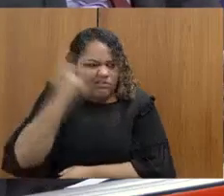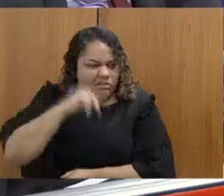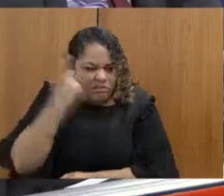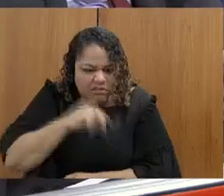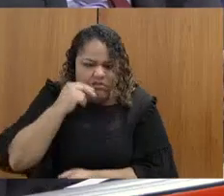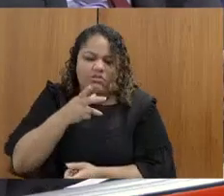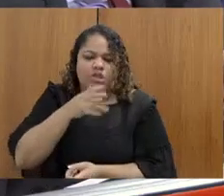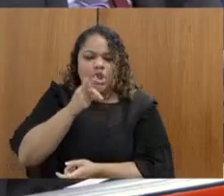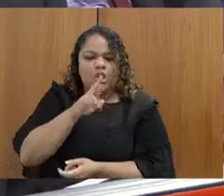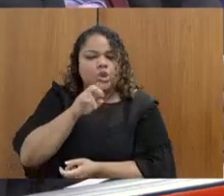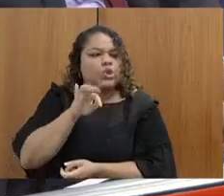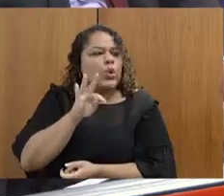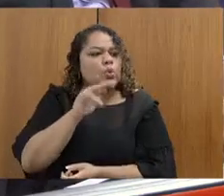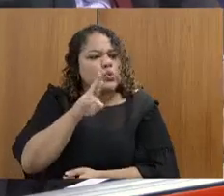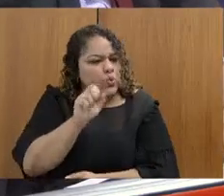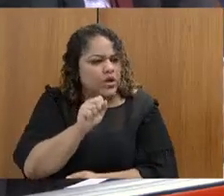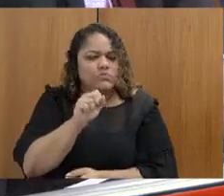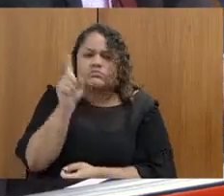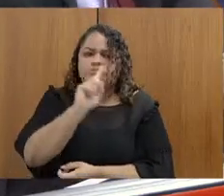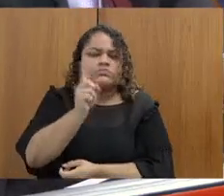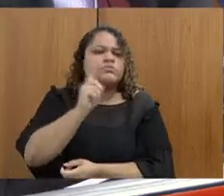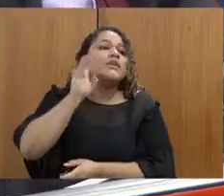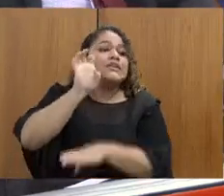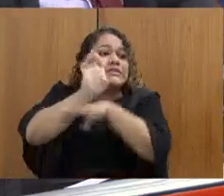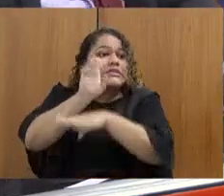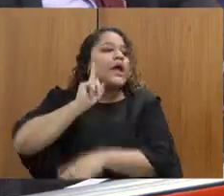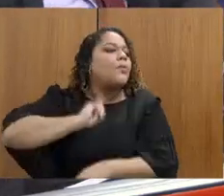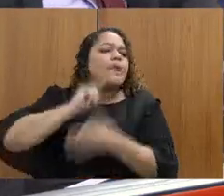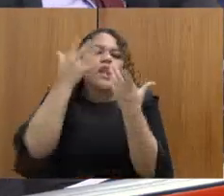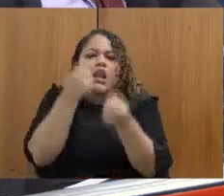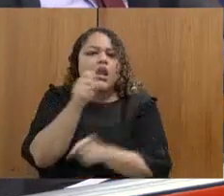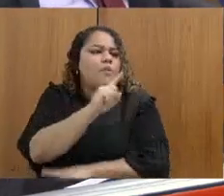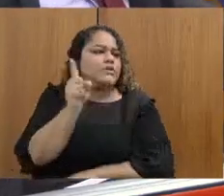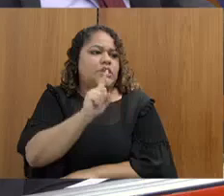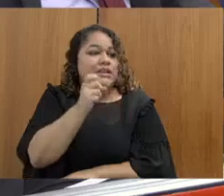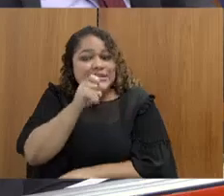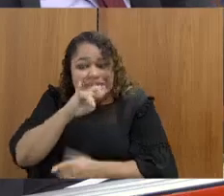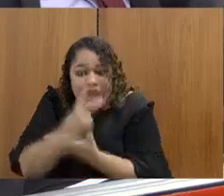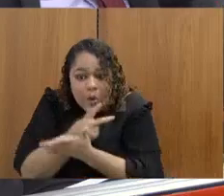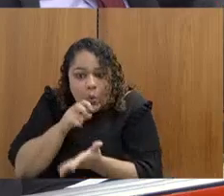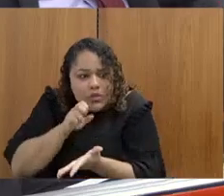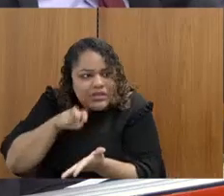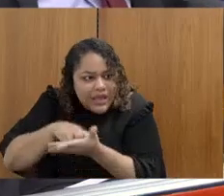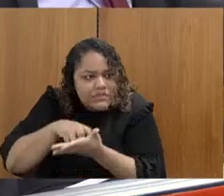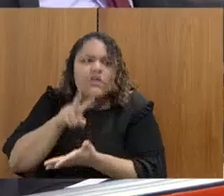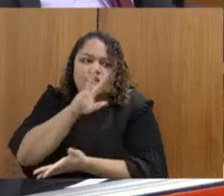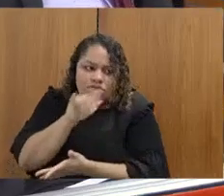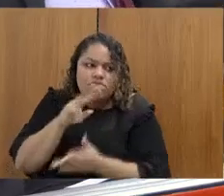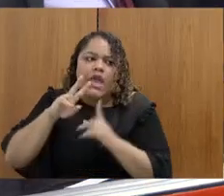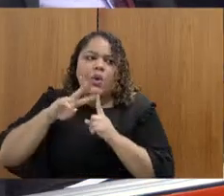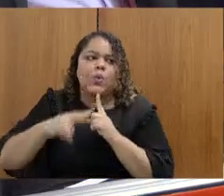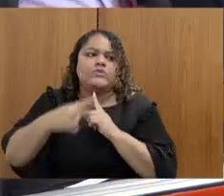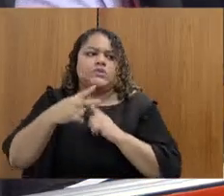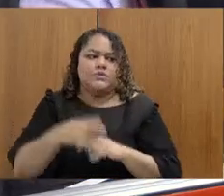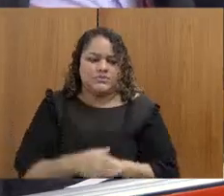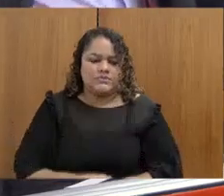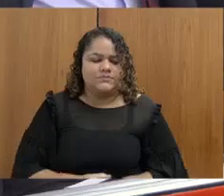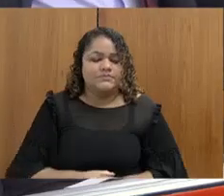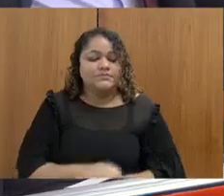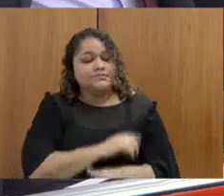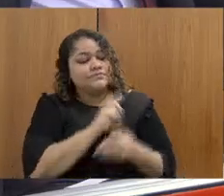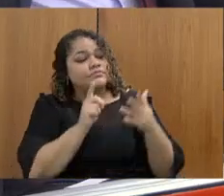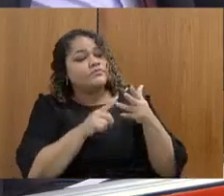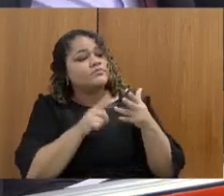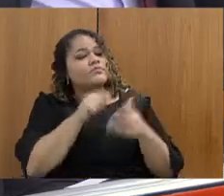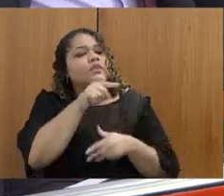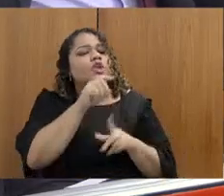aconteça aqui no Estado de Minas Gerais. se acontecer, vai receber a devida resposta. E com relação às comunidades terapêuticas, a